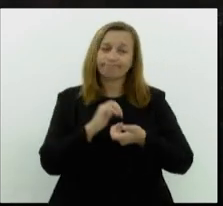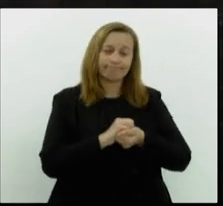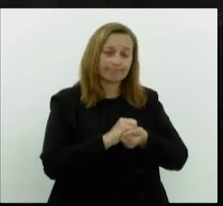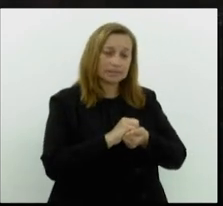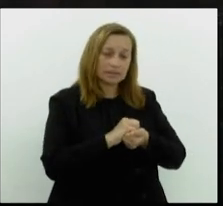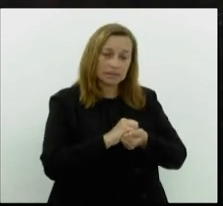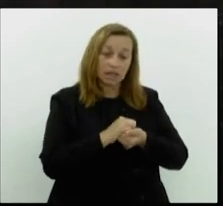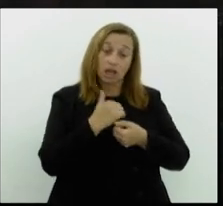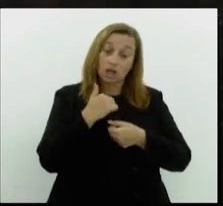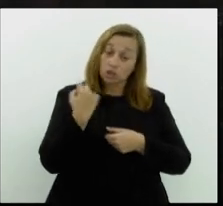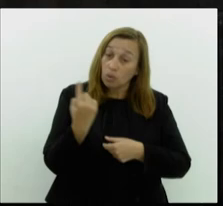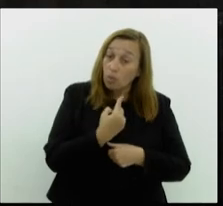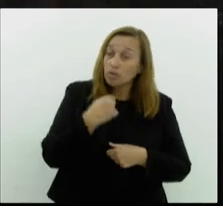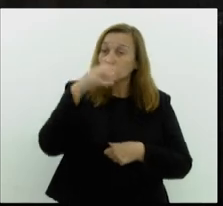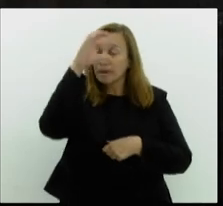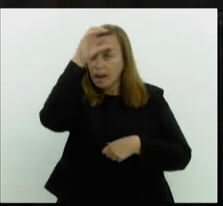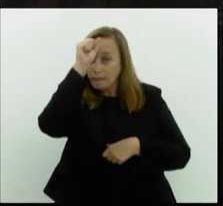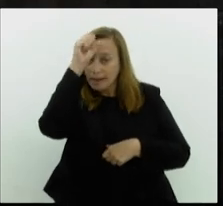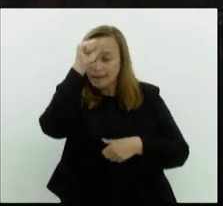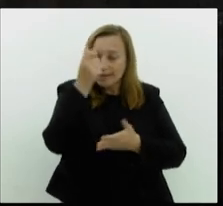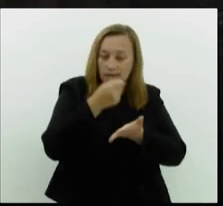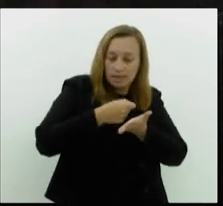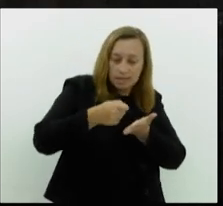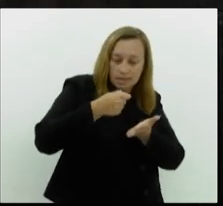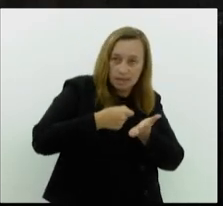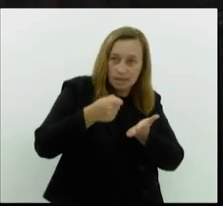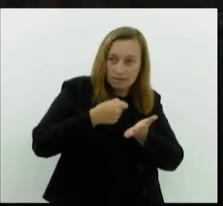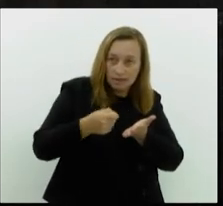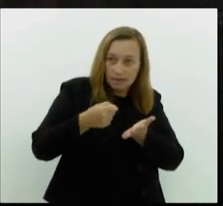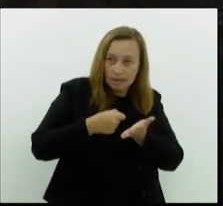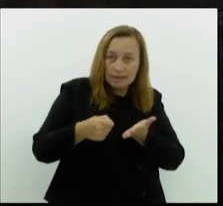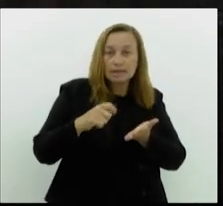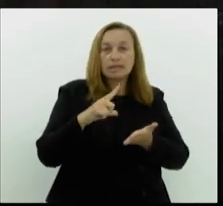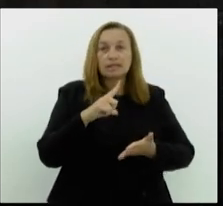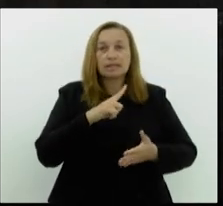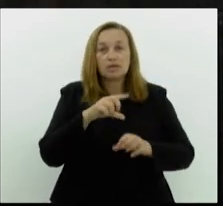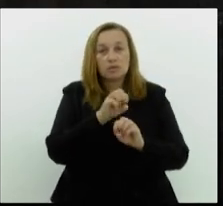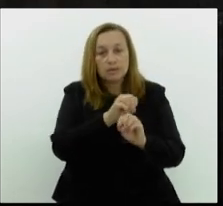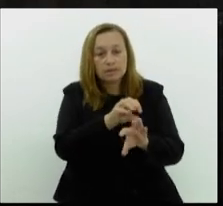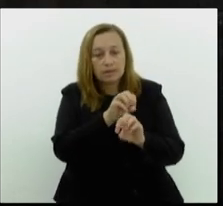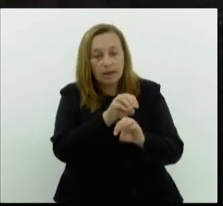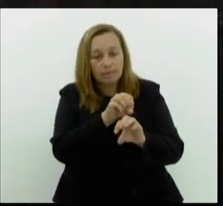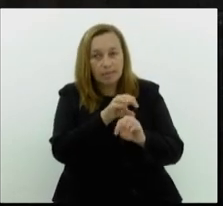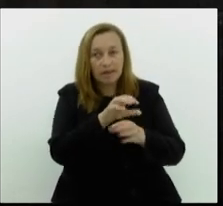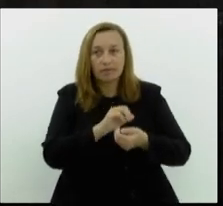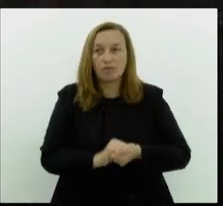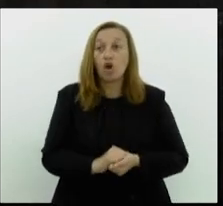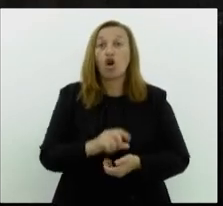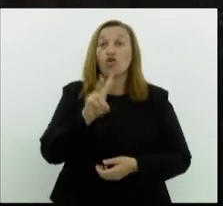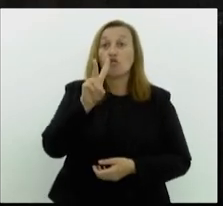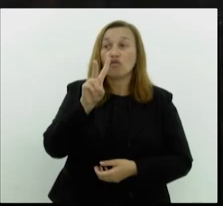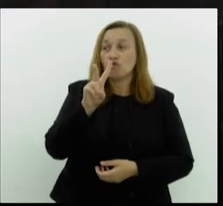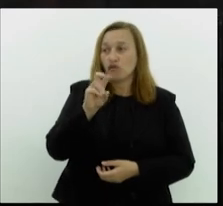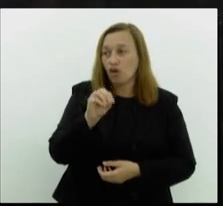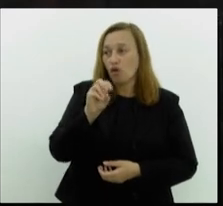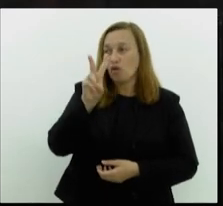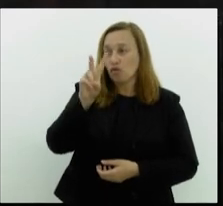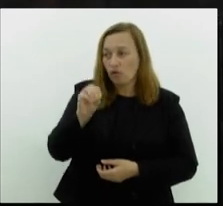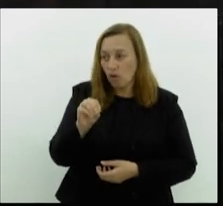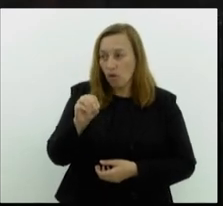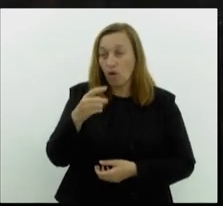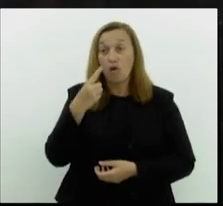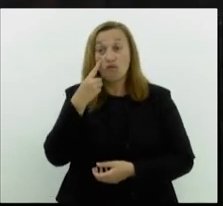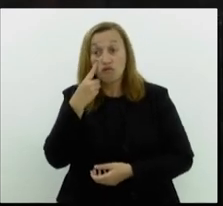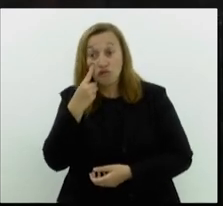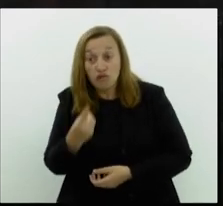a gente, para aprender a escrever, tinha uma lição que era assim, o vovó viu a